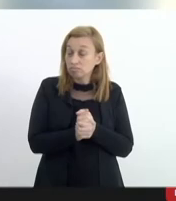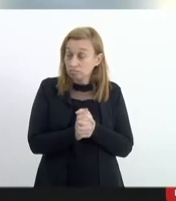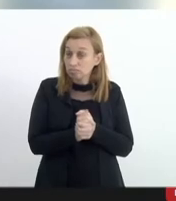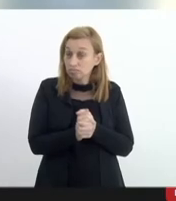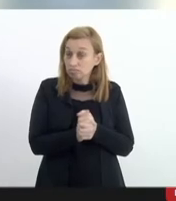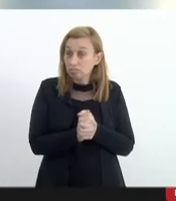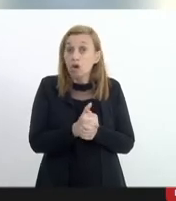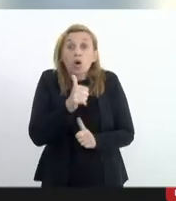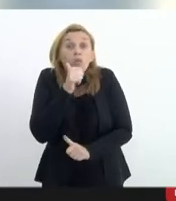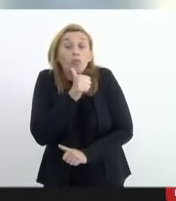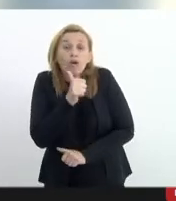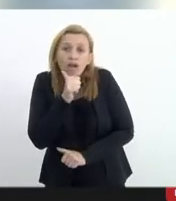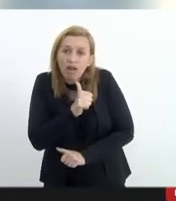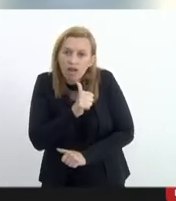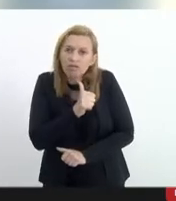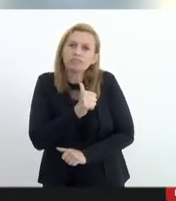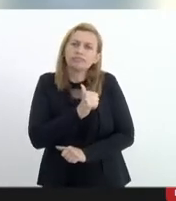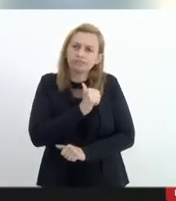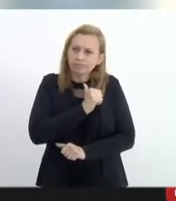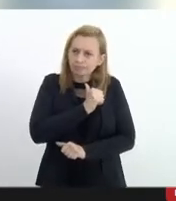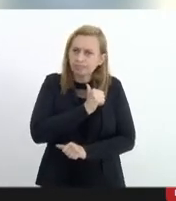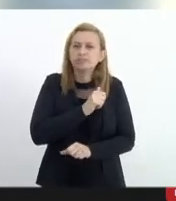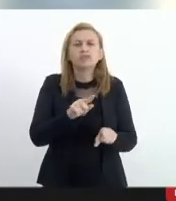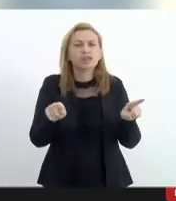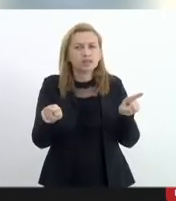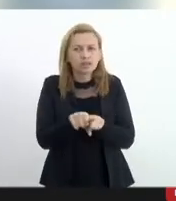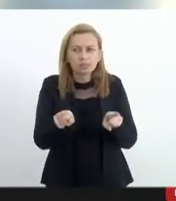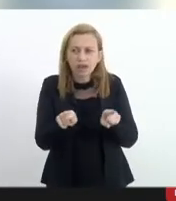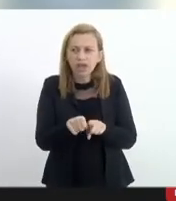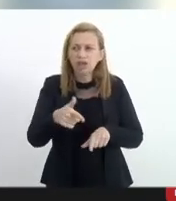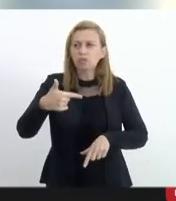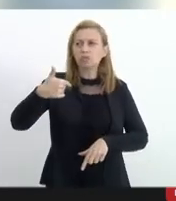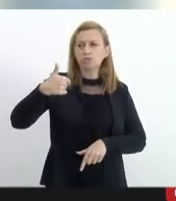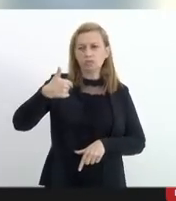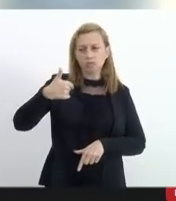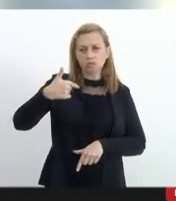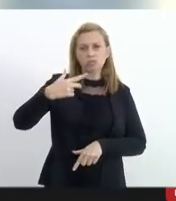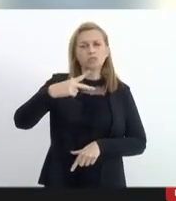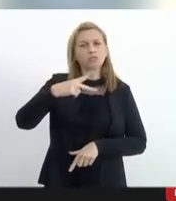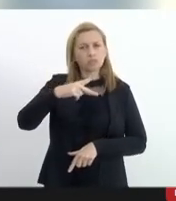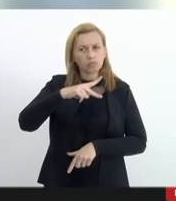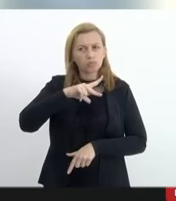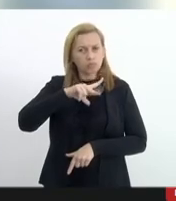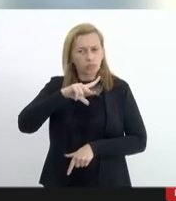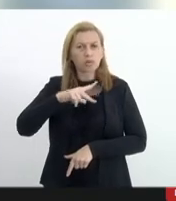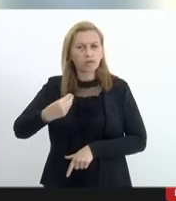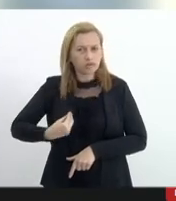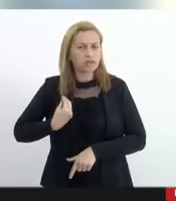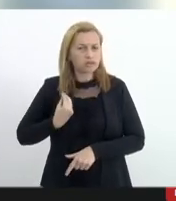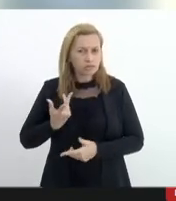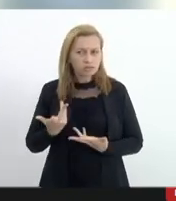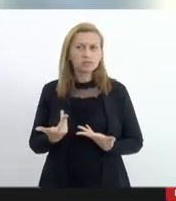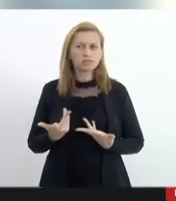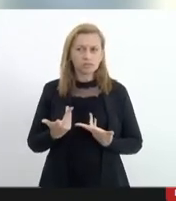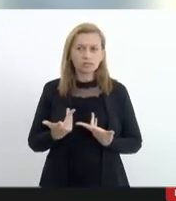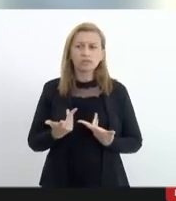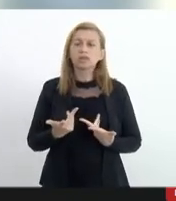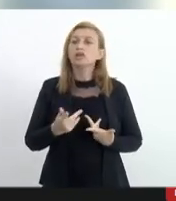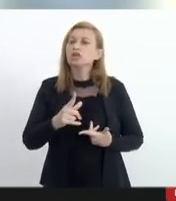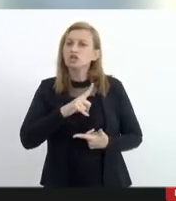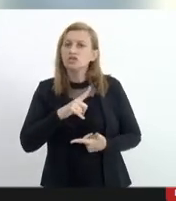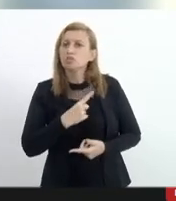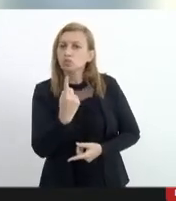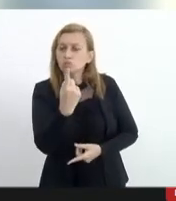mulheres também se suicidam na polícia militar recentemente nós tivemos uma